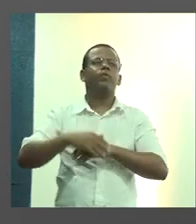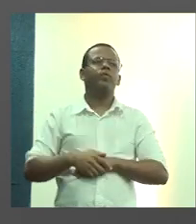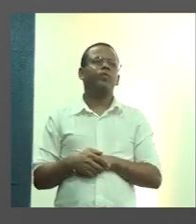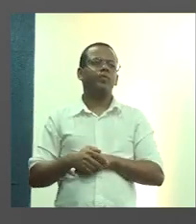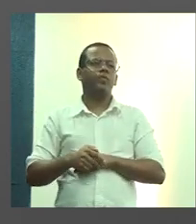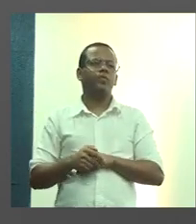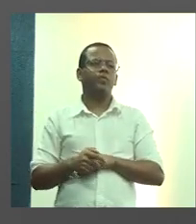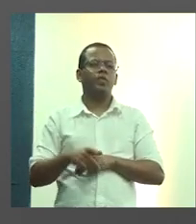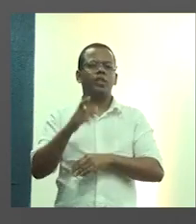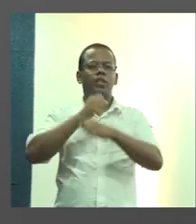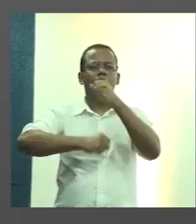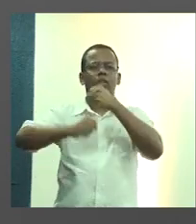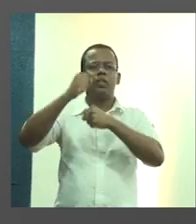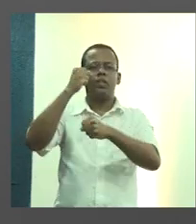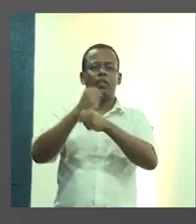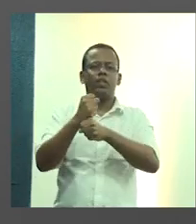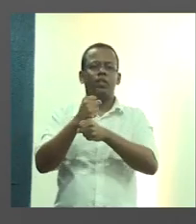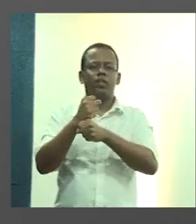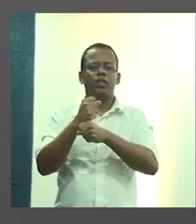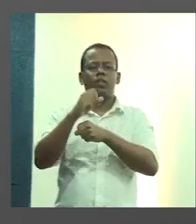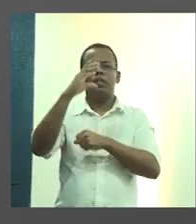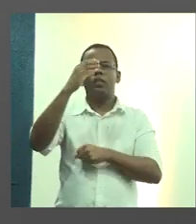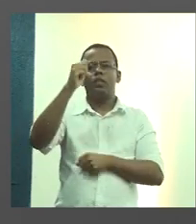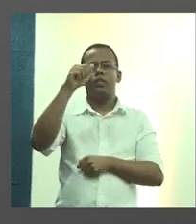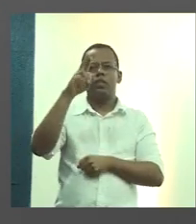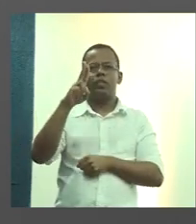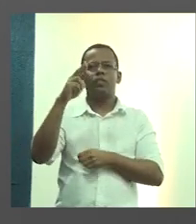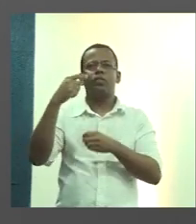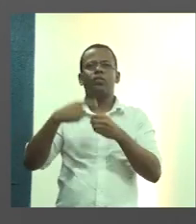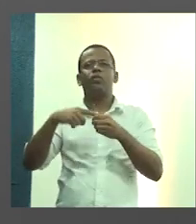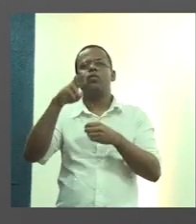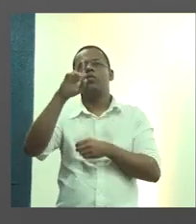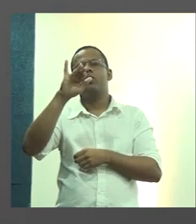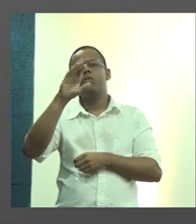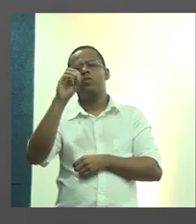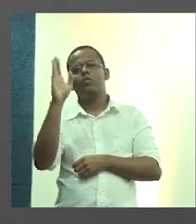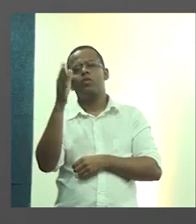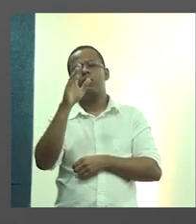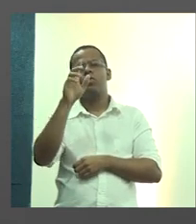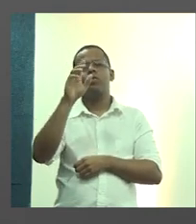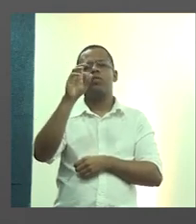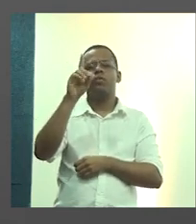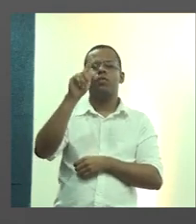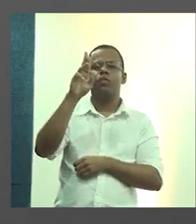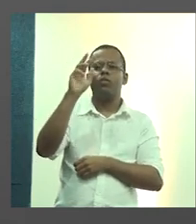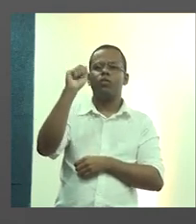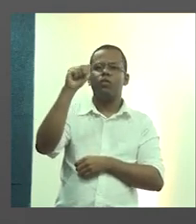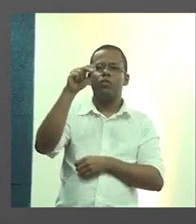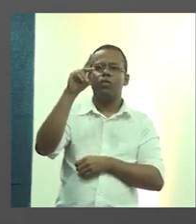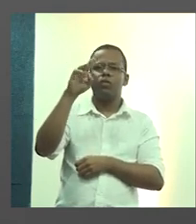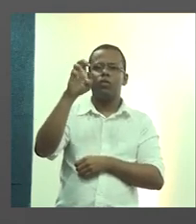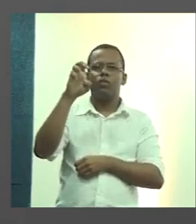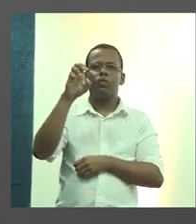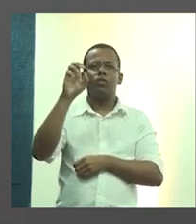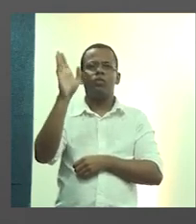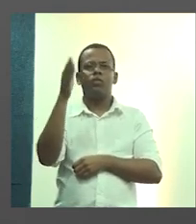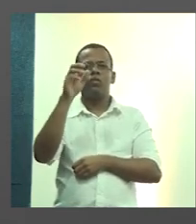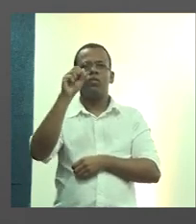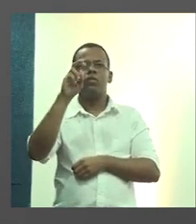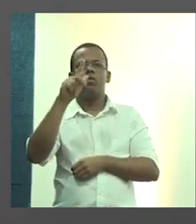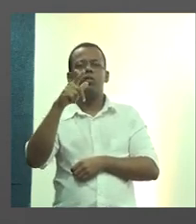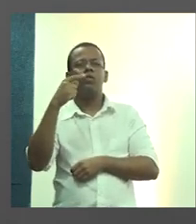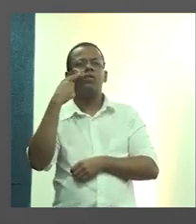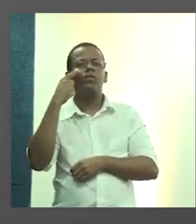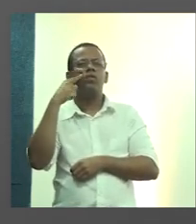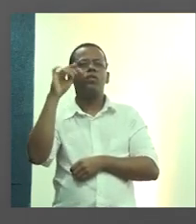anos anteriores do CAL RS. Aqui só um retrato do seria por domicílio, até